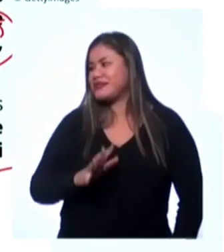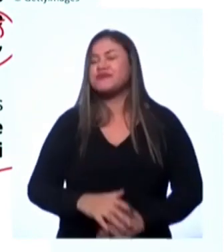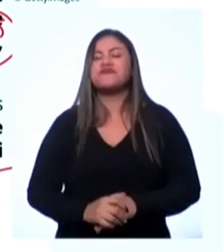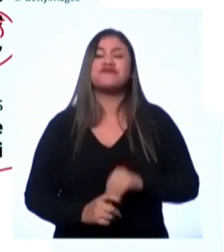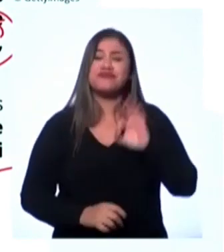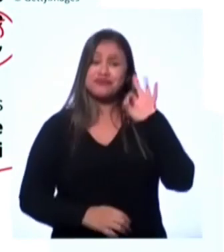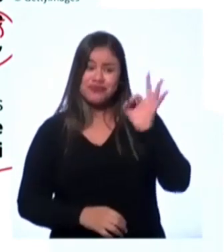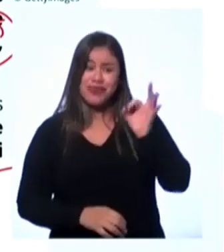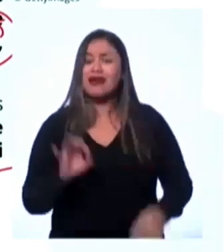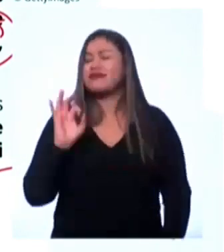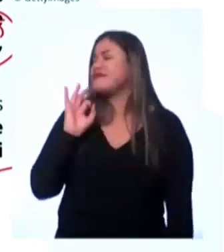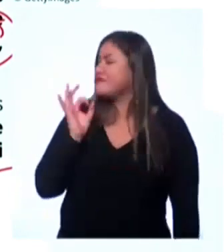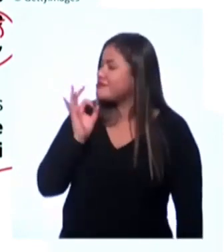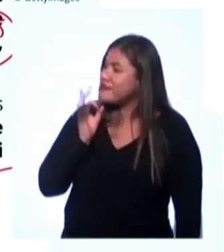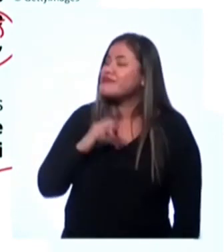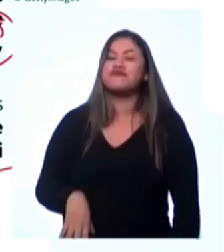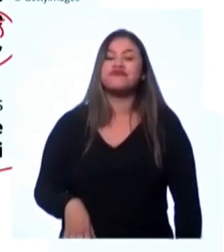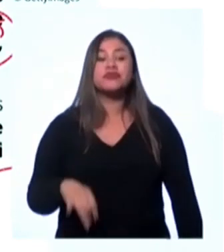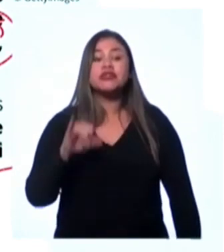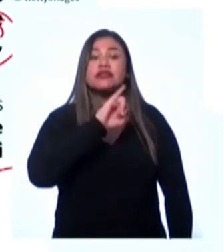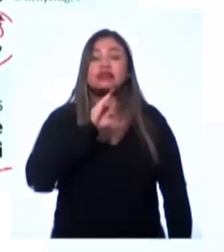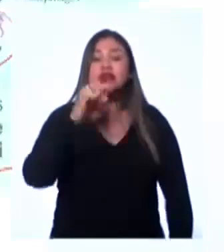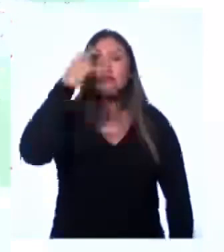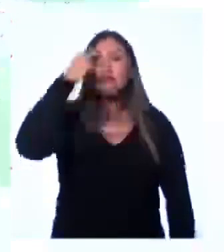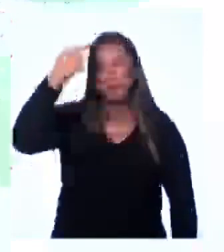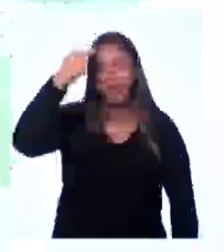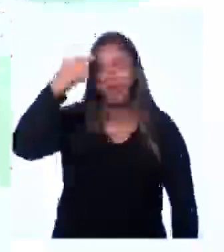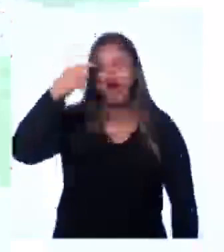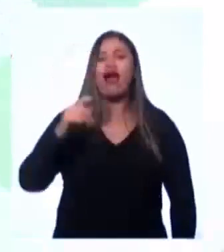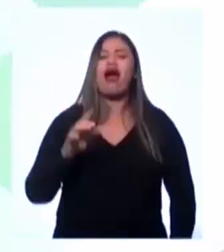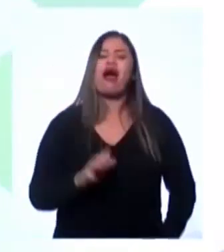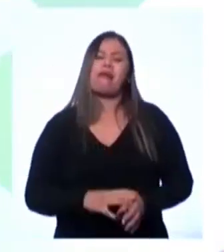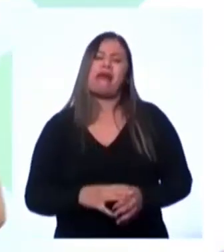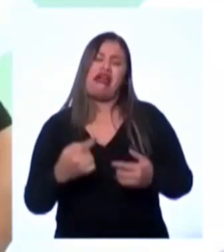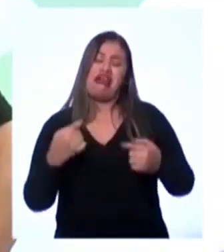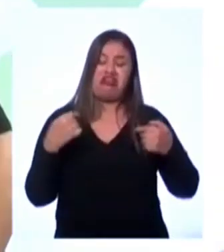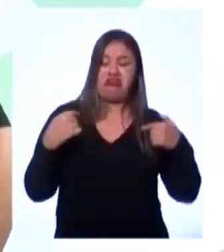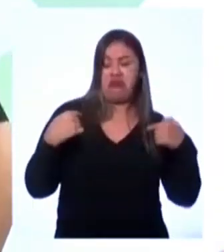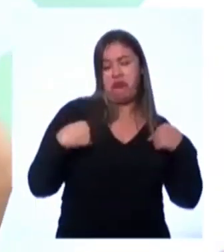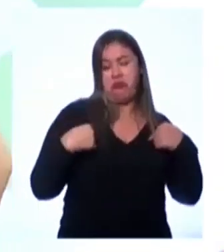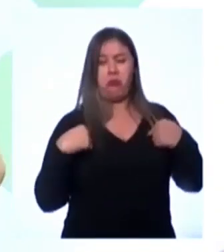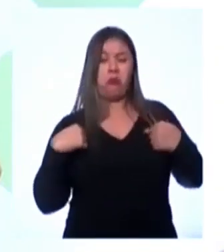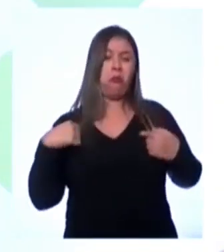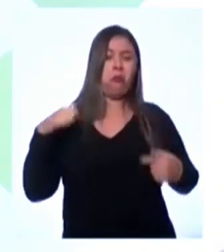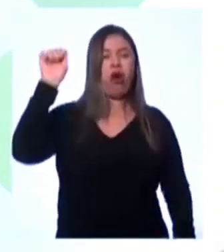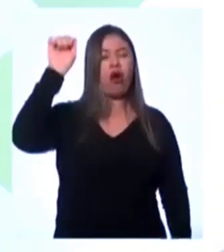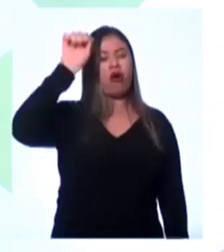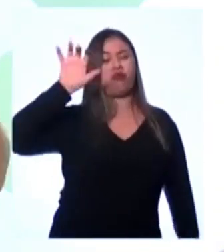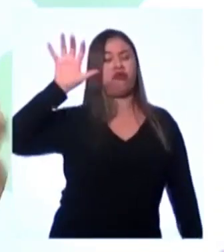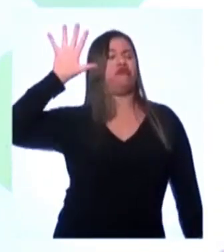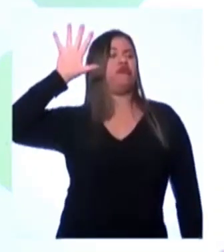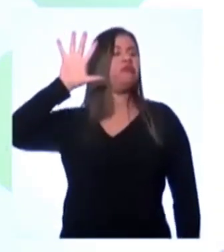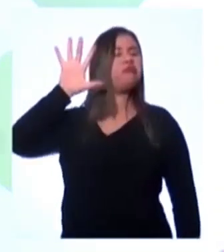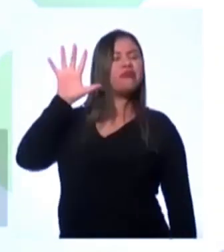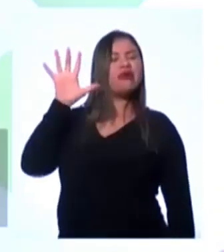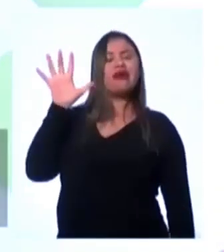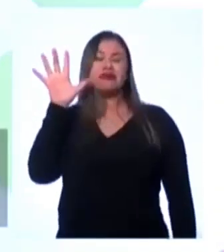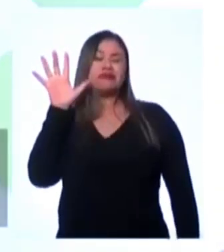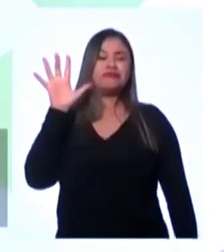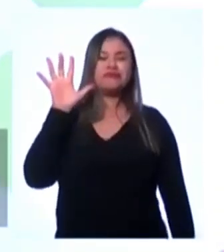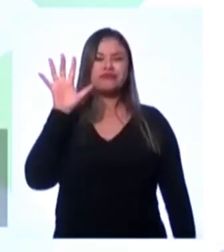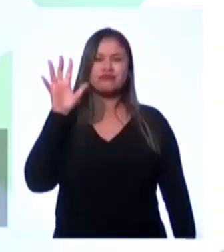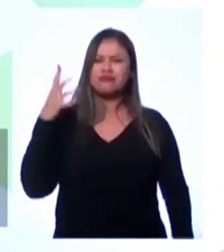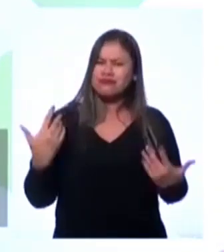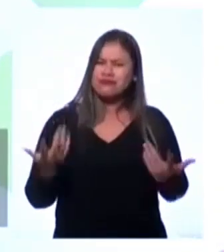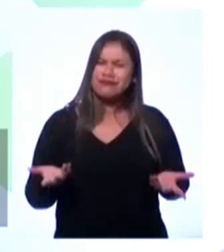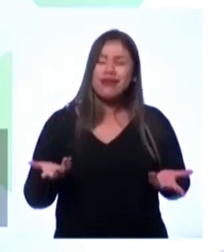Exato, né, se a gente for pensar, a gente não pode dizer, ah, não, porque eu sou europeu e, né, não, sou... A gente,